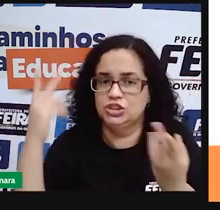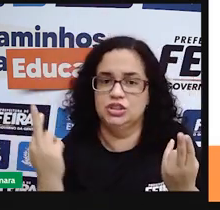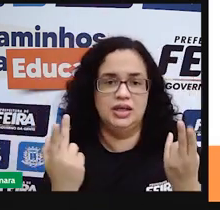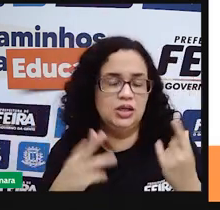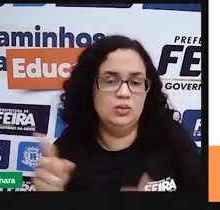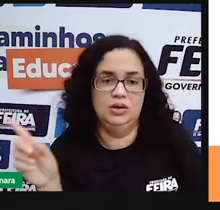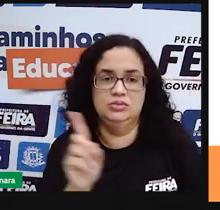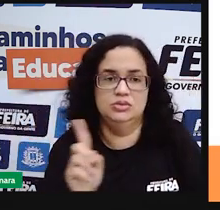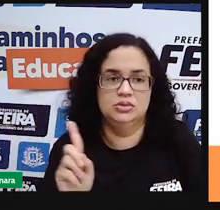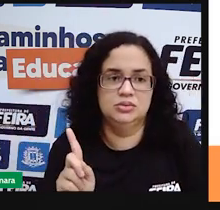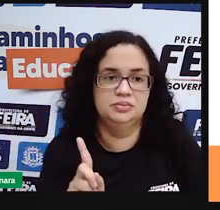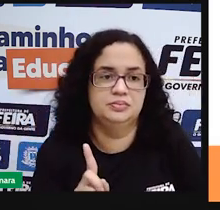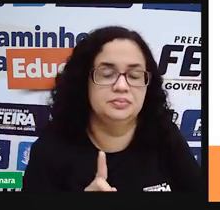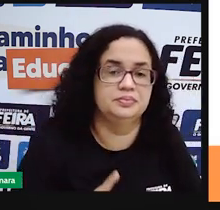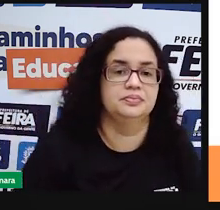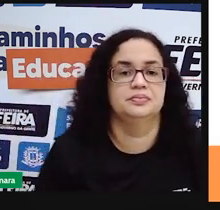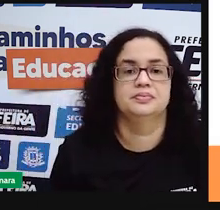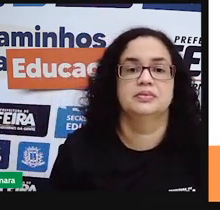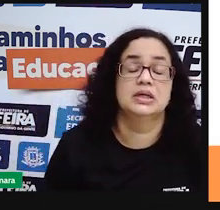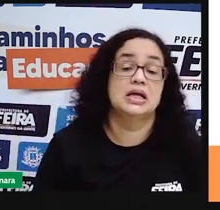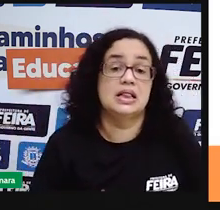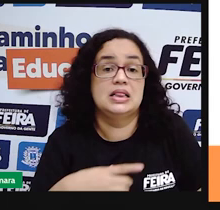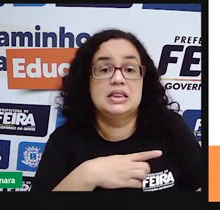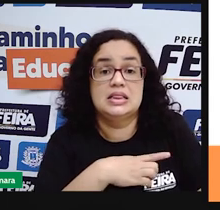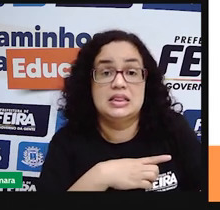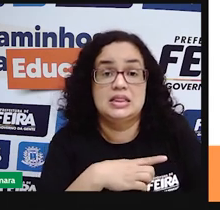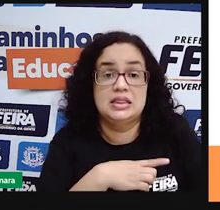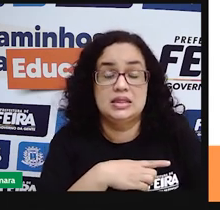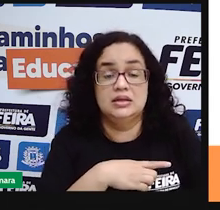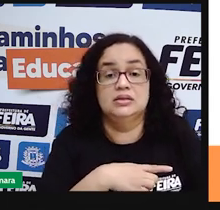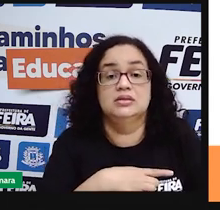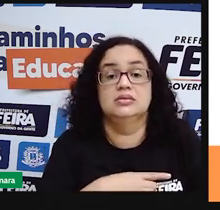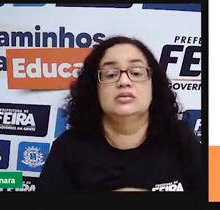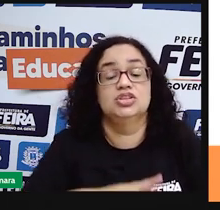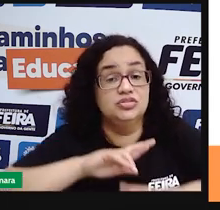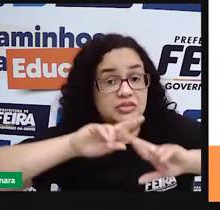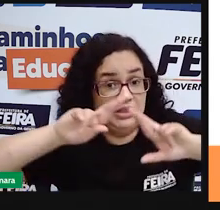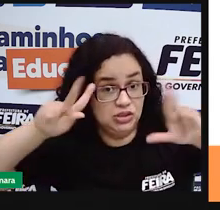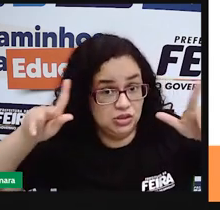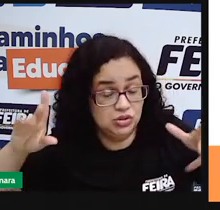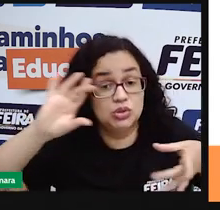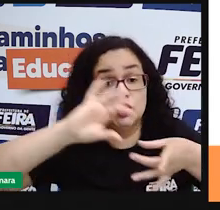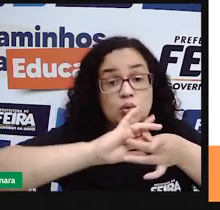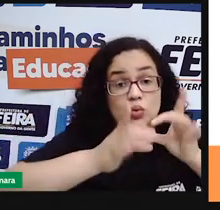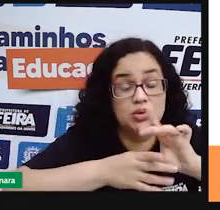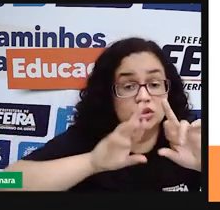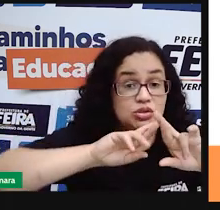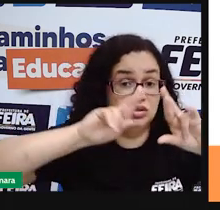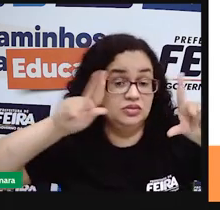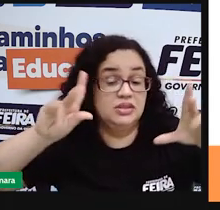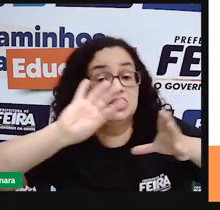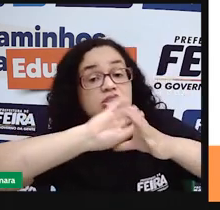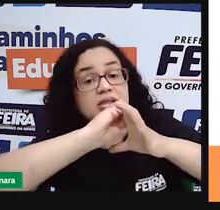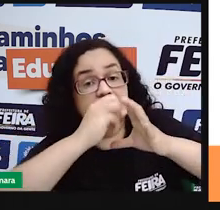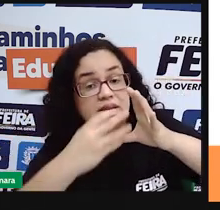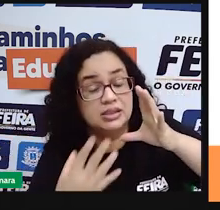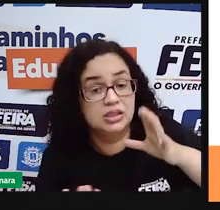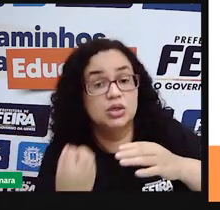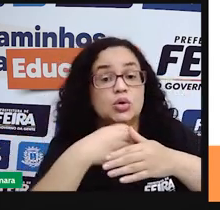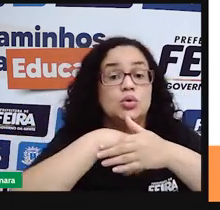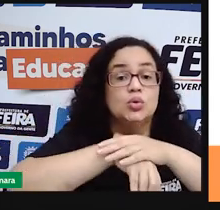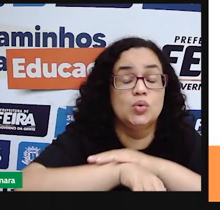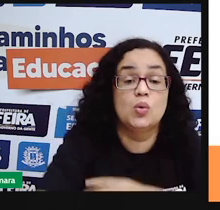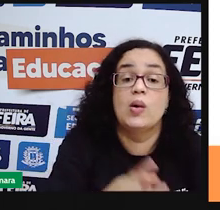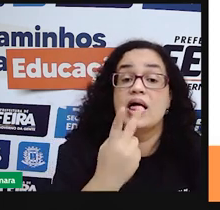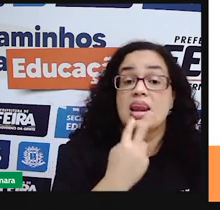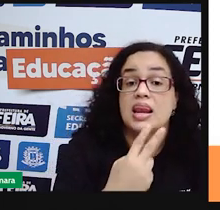iguais, né? Existem aí grupos étnicos diferentes, com características, com culturas, com línguas